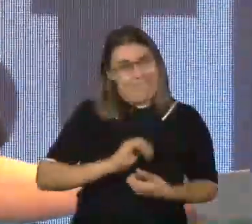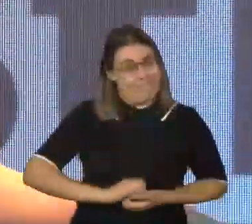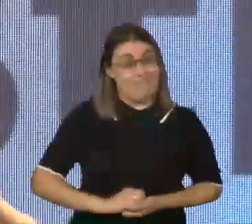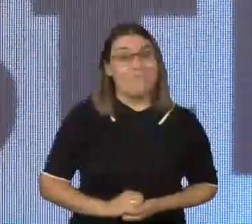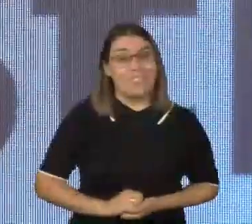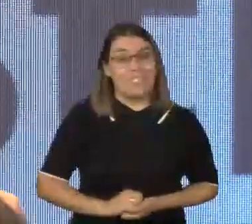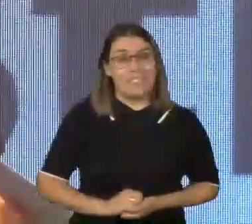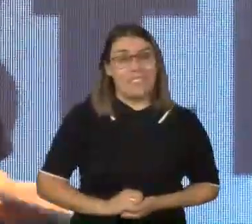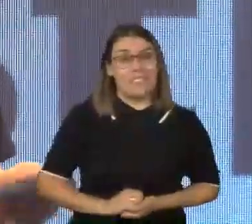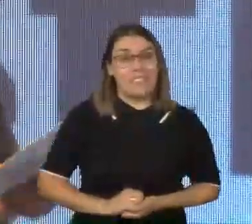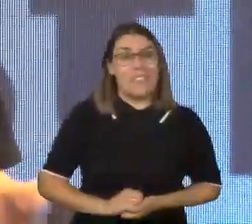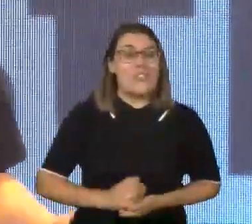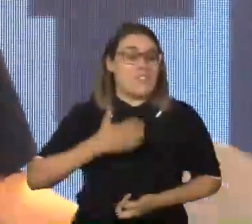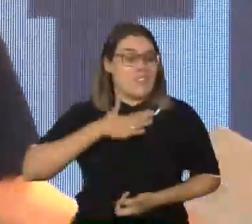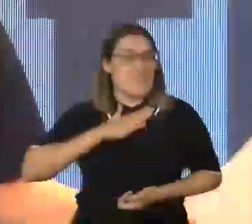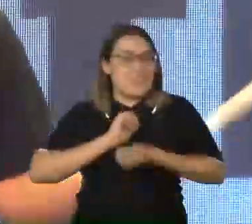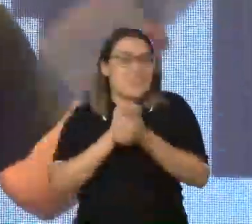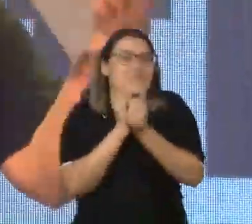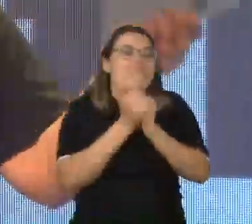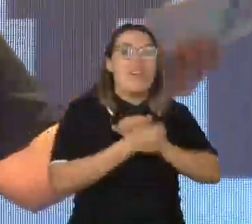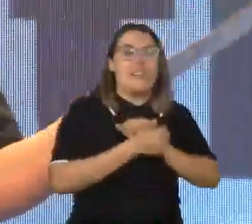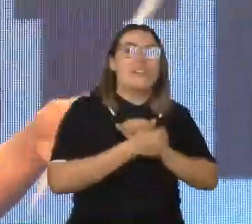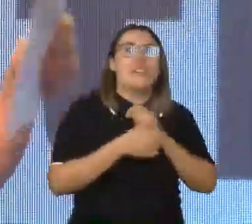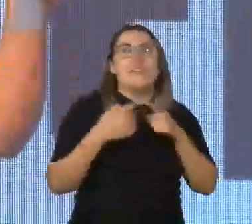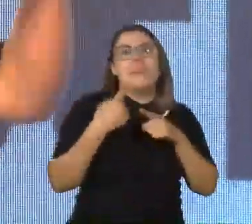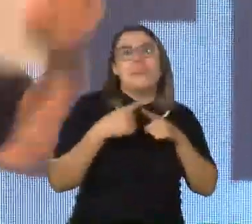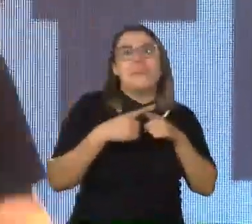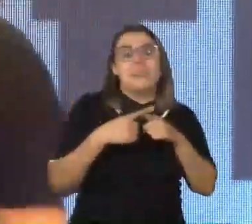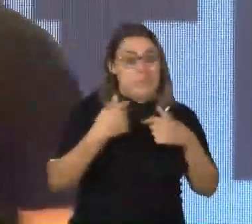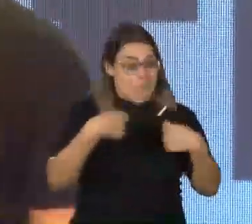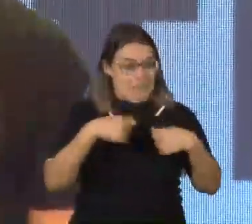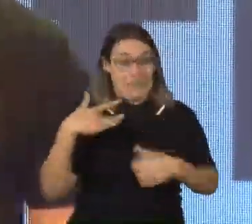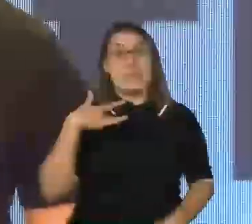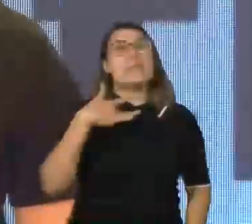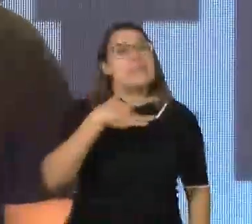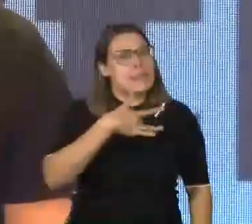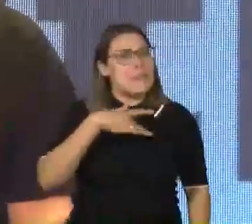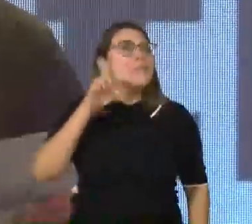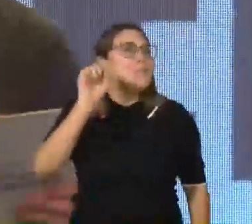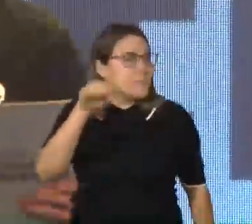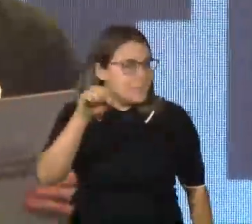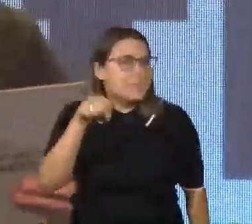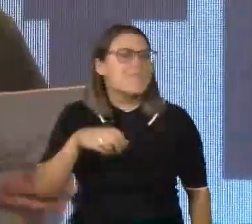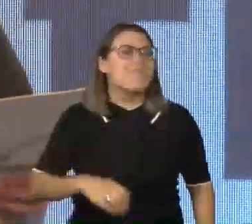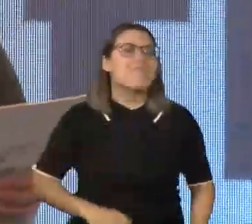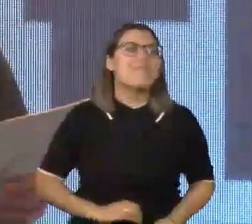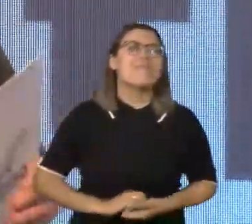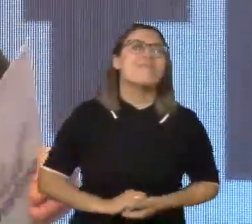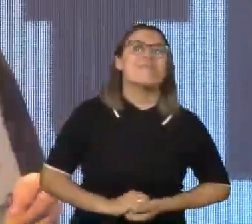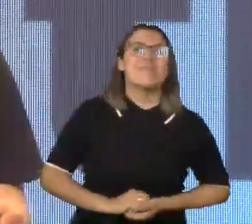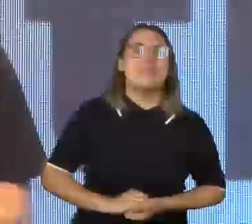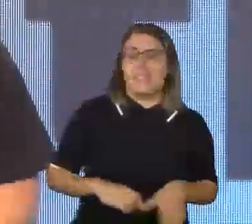Sempre fiz esses esportes, porque a gente precisa ter saúde mesmo. E